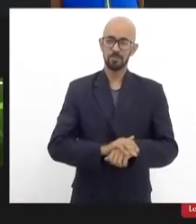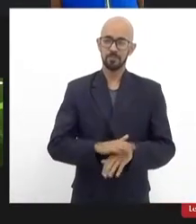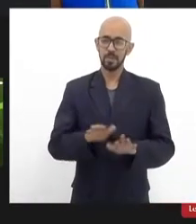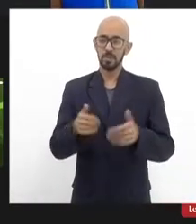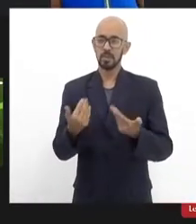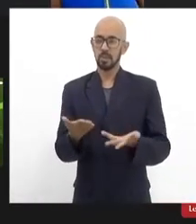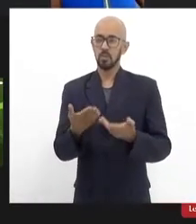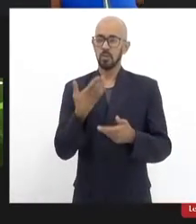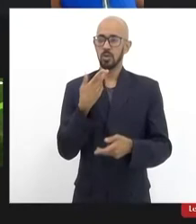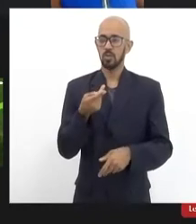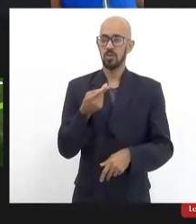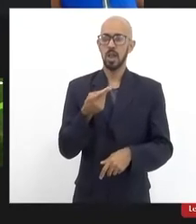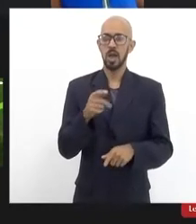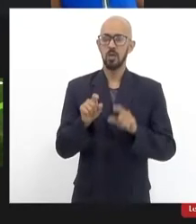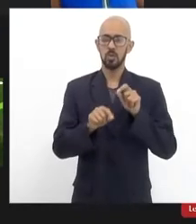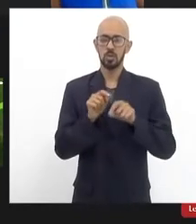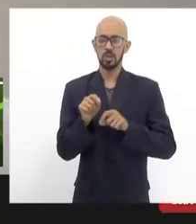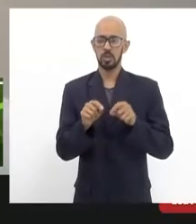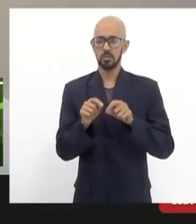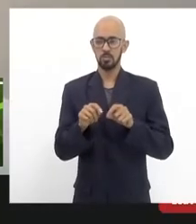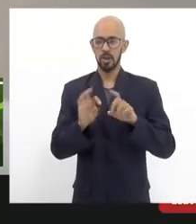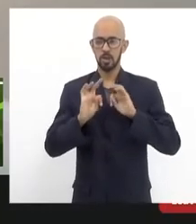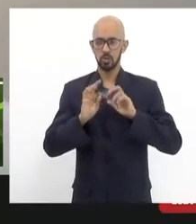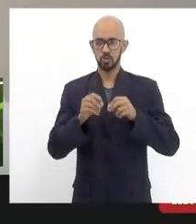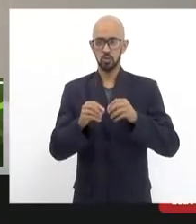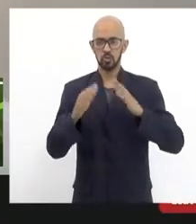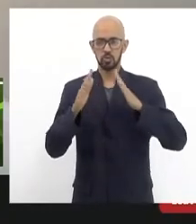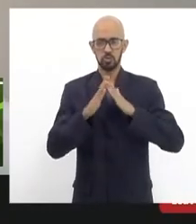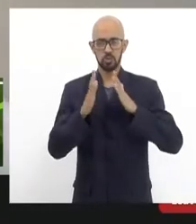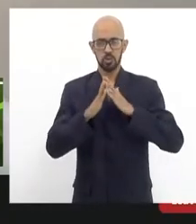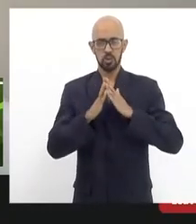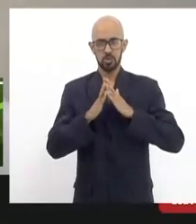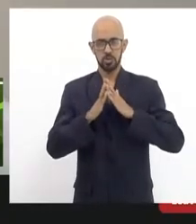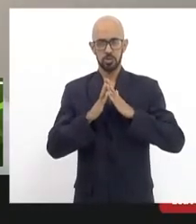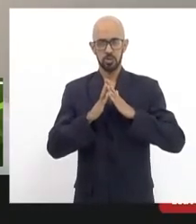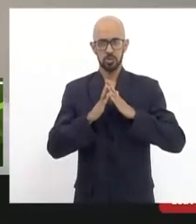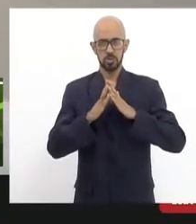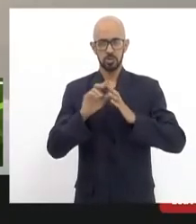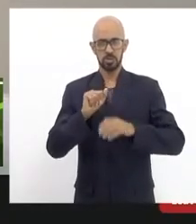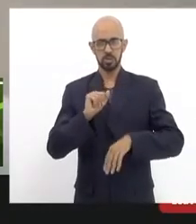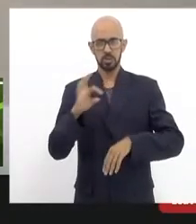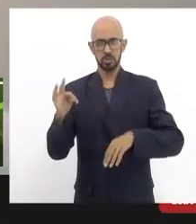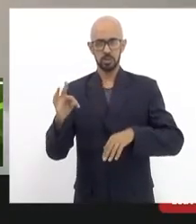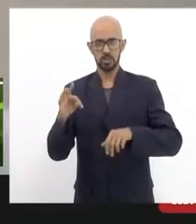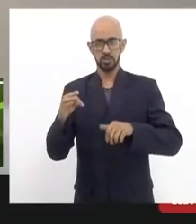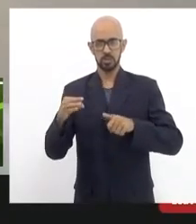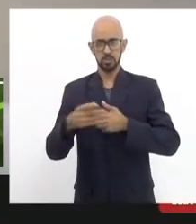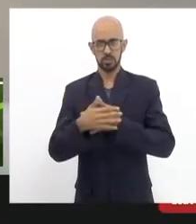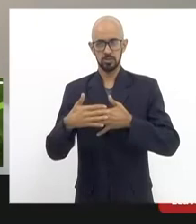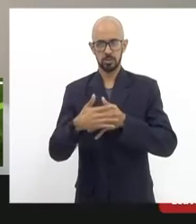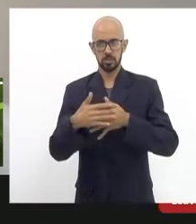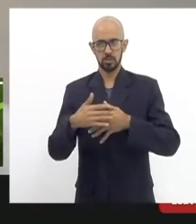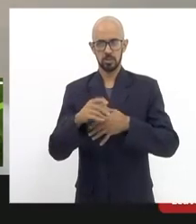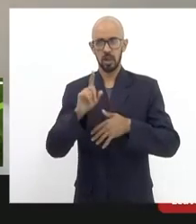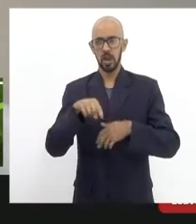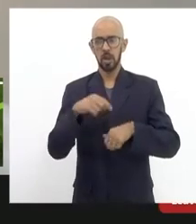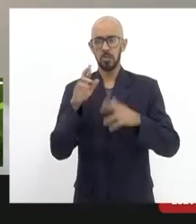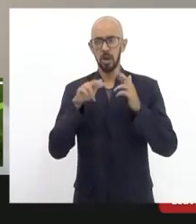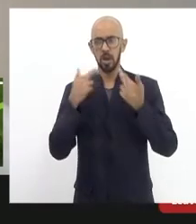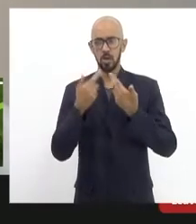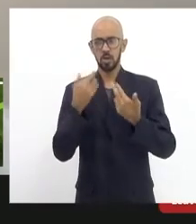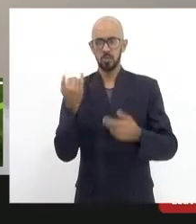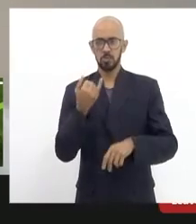reunião eu queria falar pessoal da Mast para todos os moradores de Santa Tereza essa reunião foi muito representativa aqui